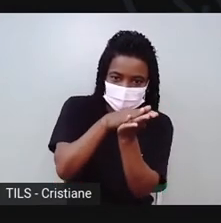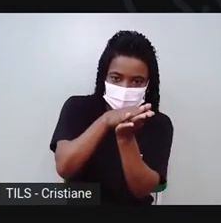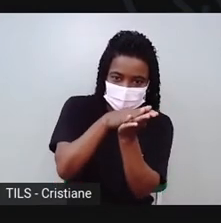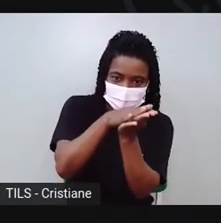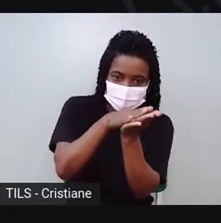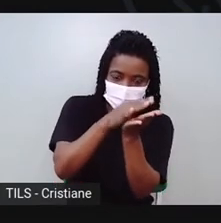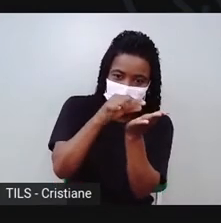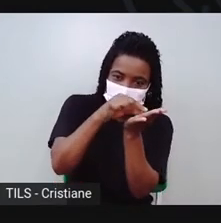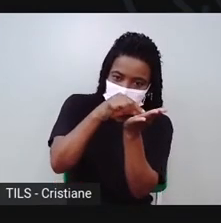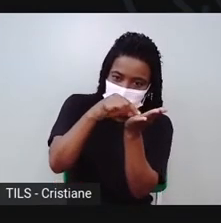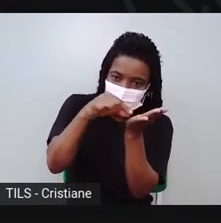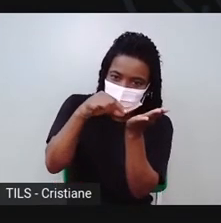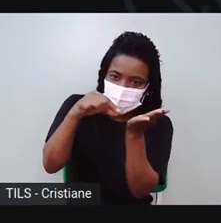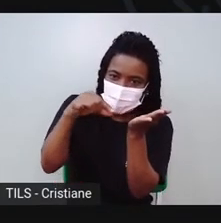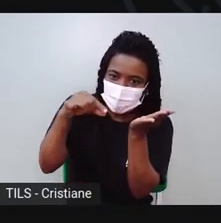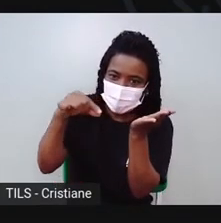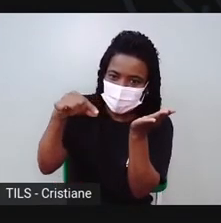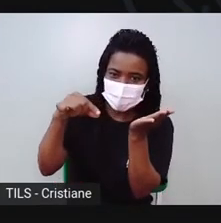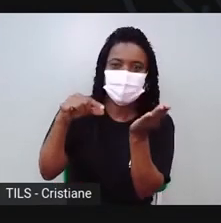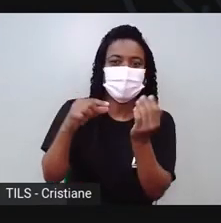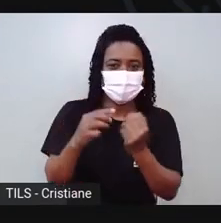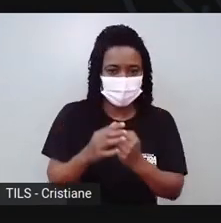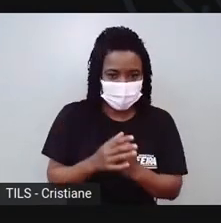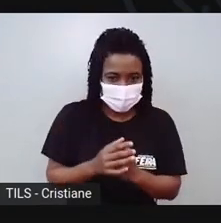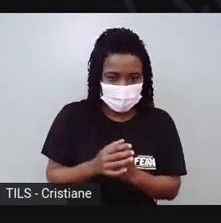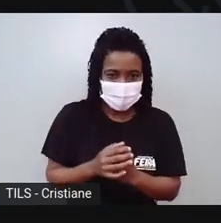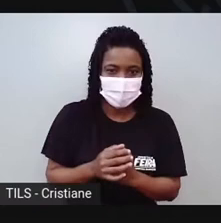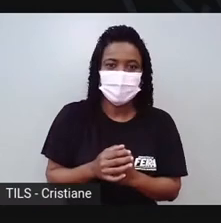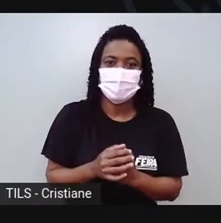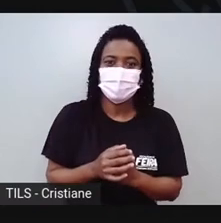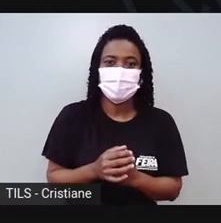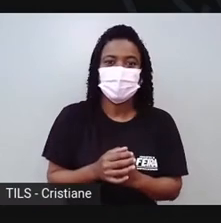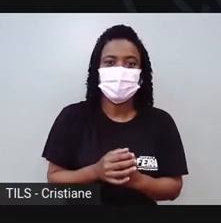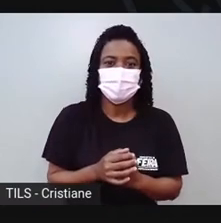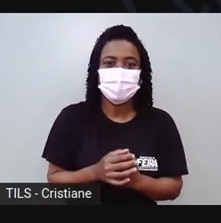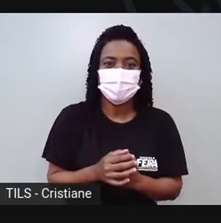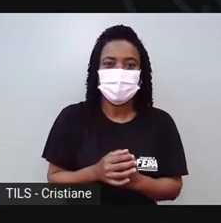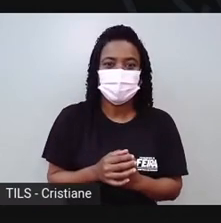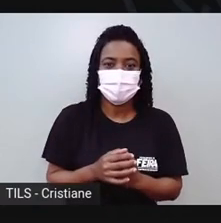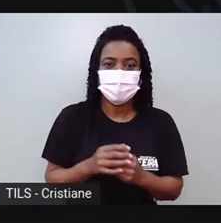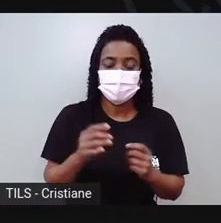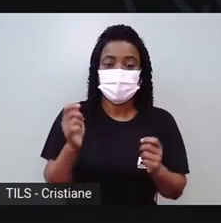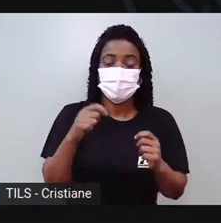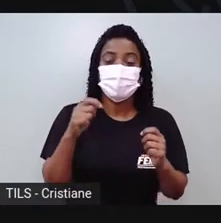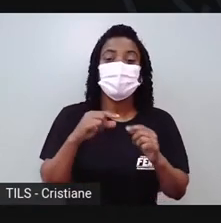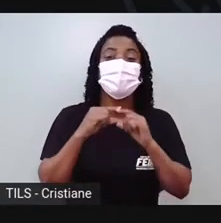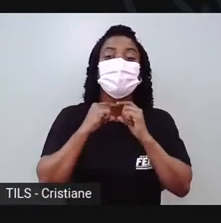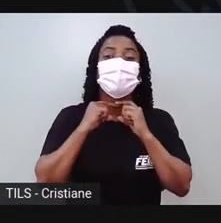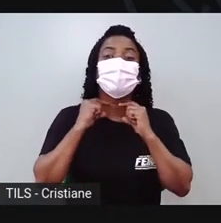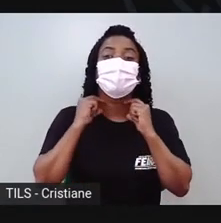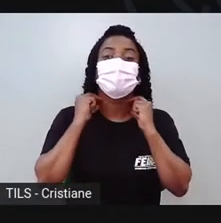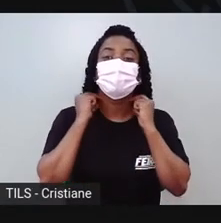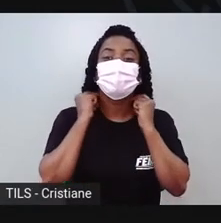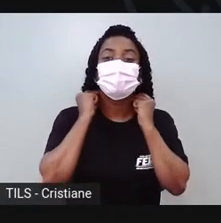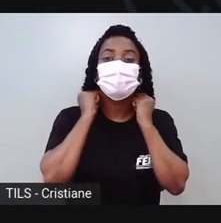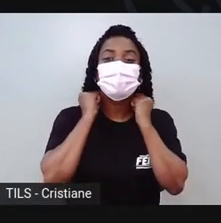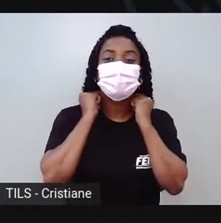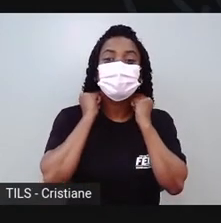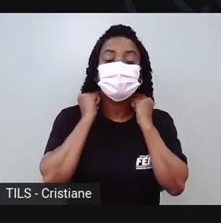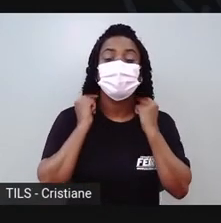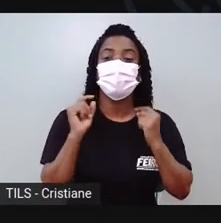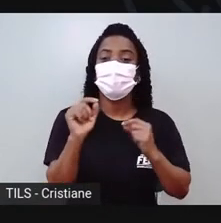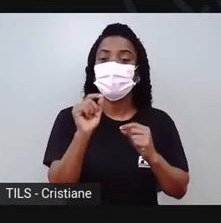minhoquinha, e a gente vai colocar aqui em volta do pescocinho, que é pra gente